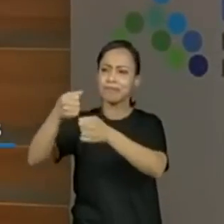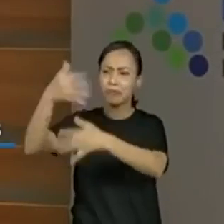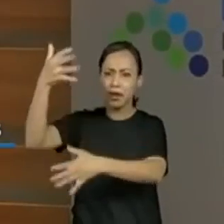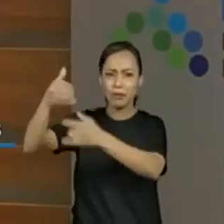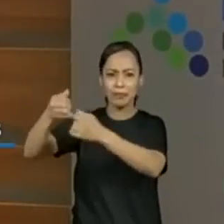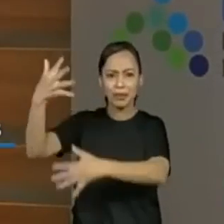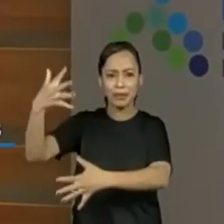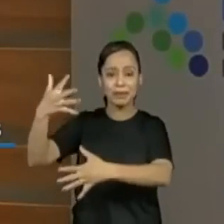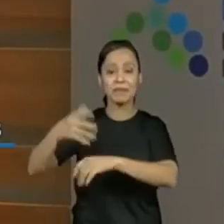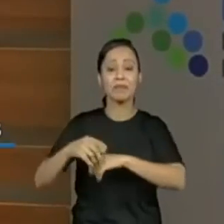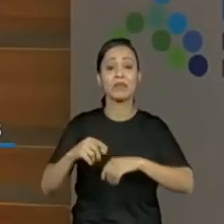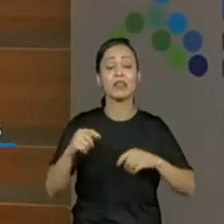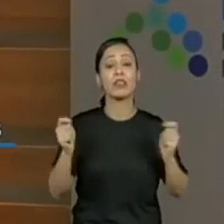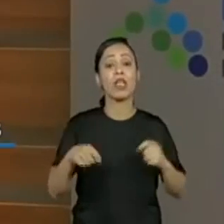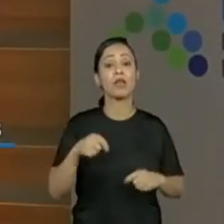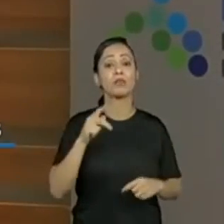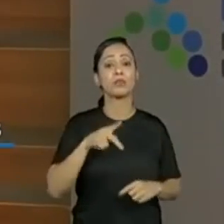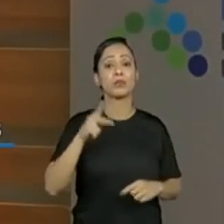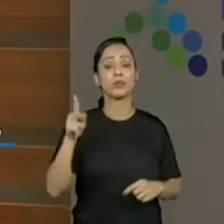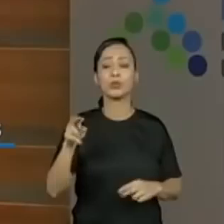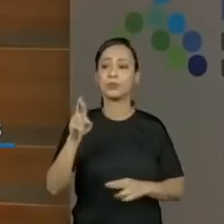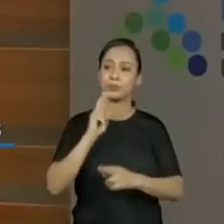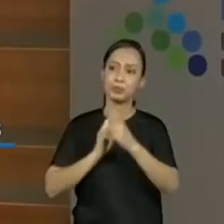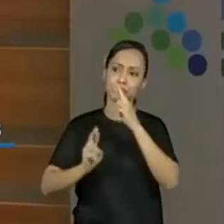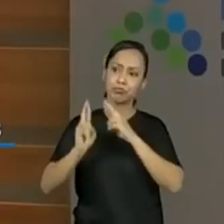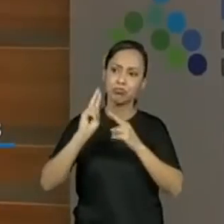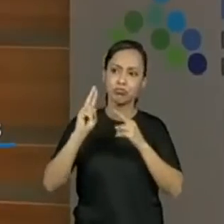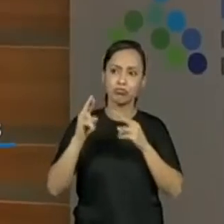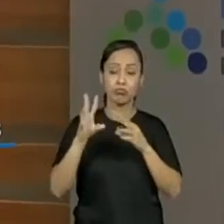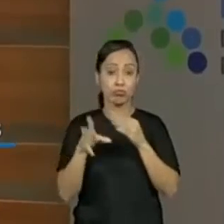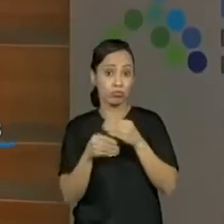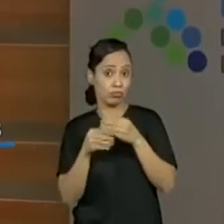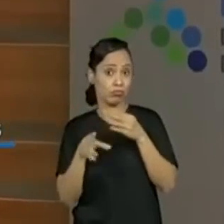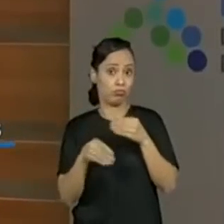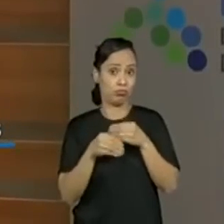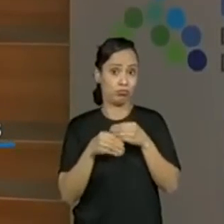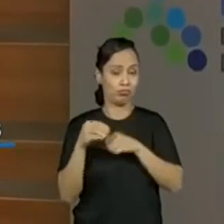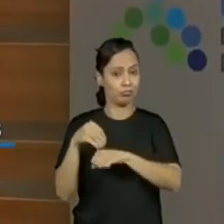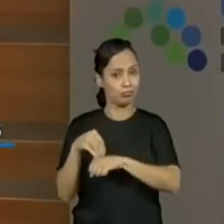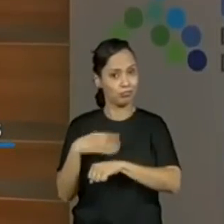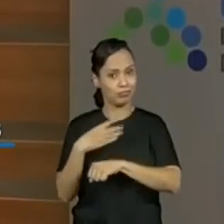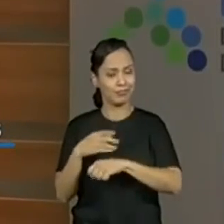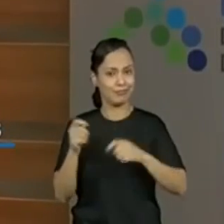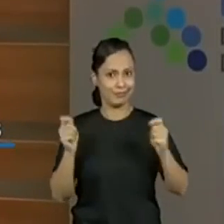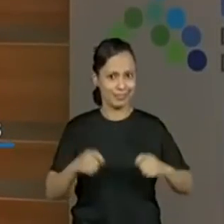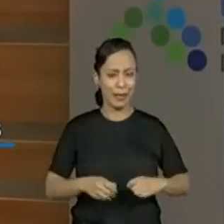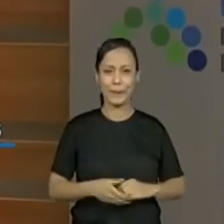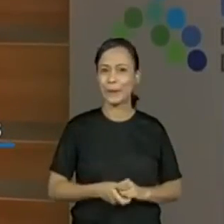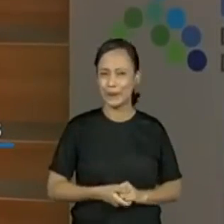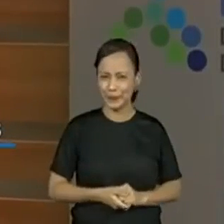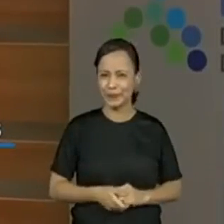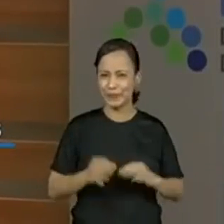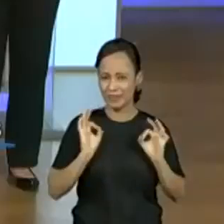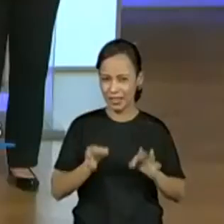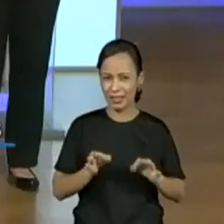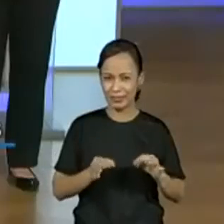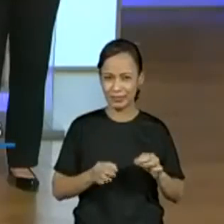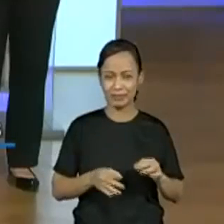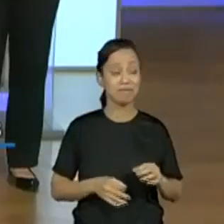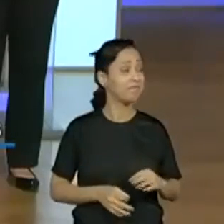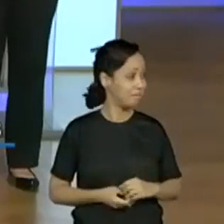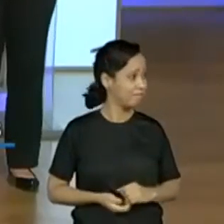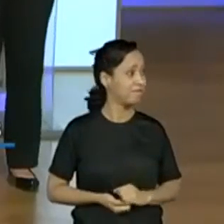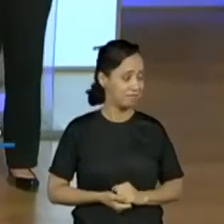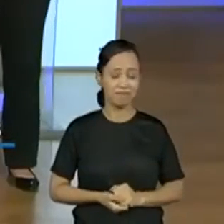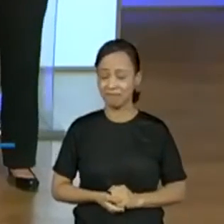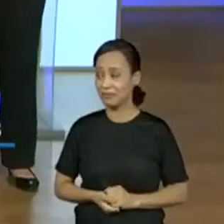professores poderão fazer aí as suas colocações. Nós repassaremos para os estudantes, não é, professora Genoveva? Exato.